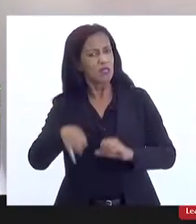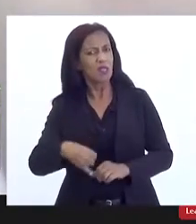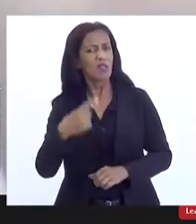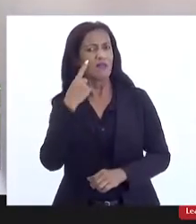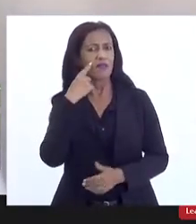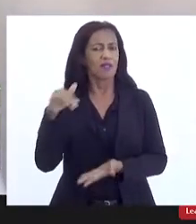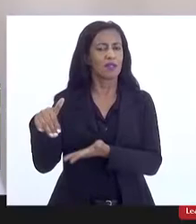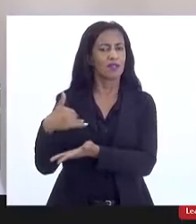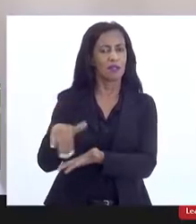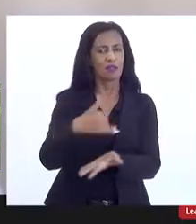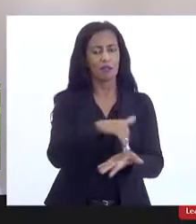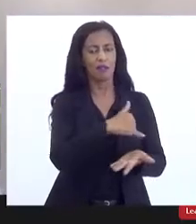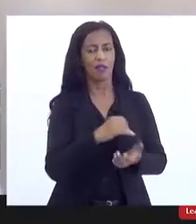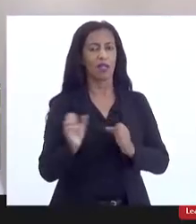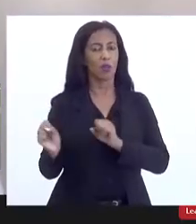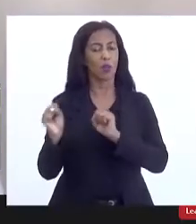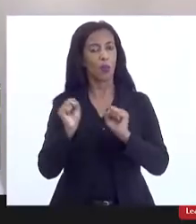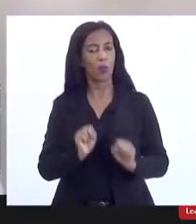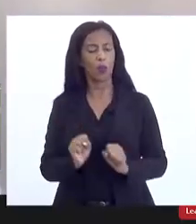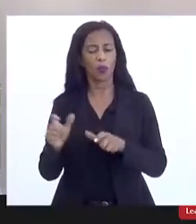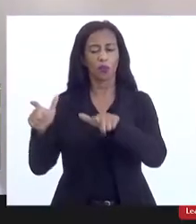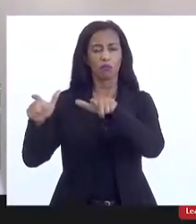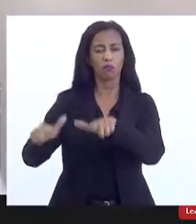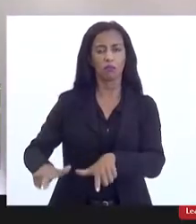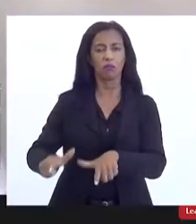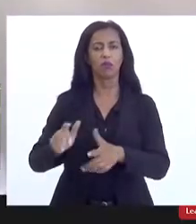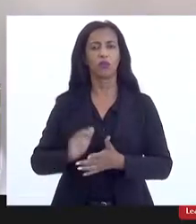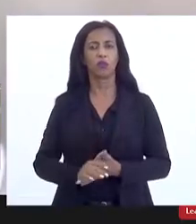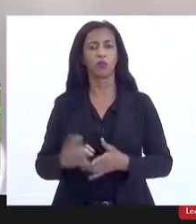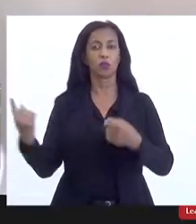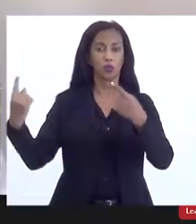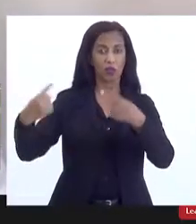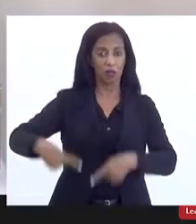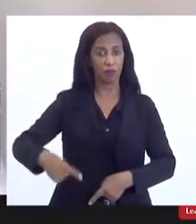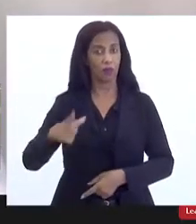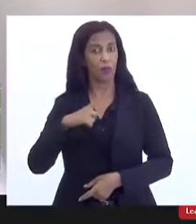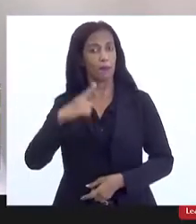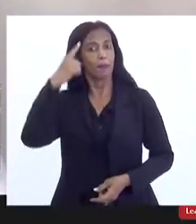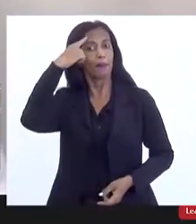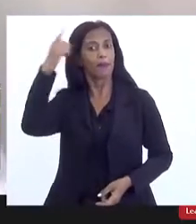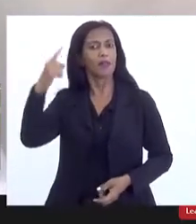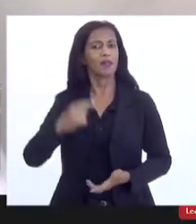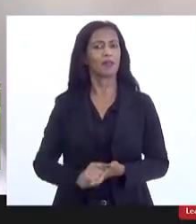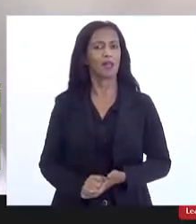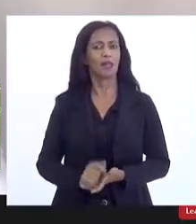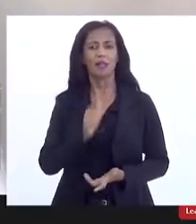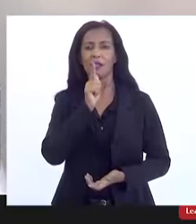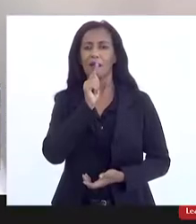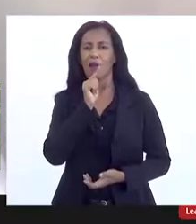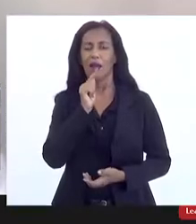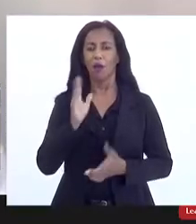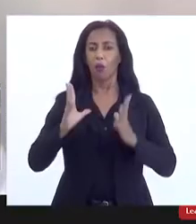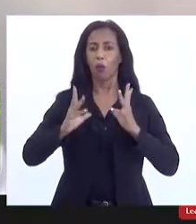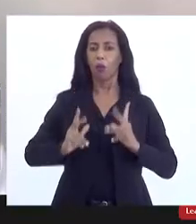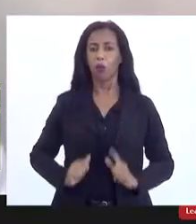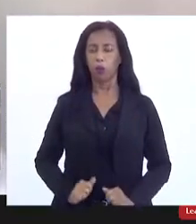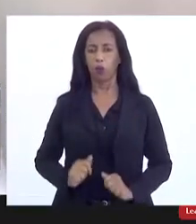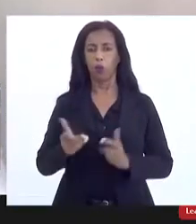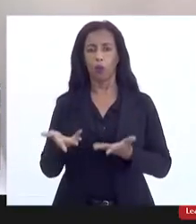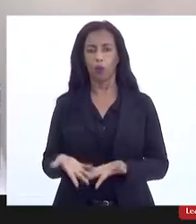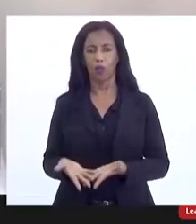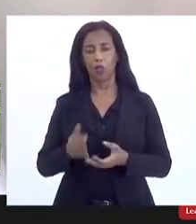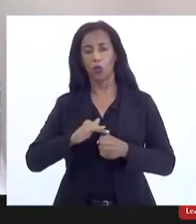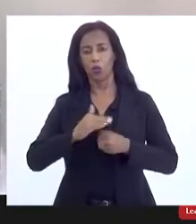secretarias e o poder público local os desafios que é pensar o abastecimento de água potável e